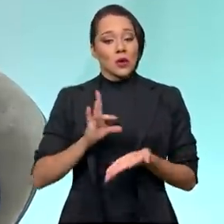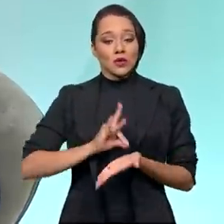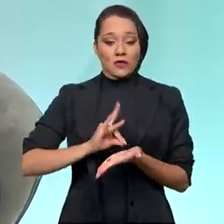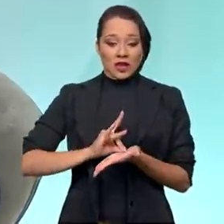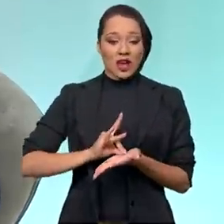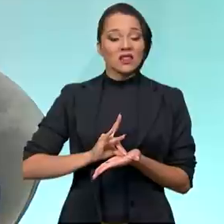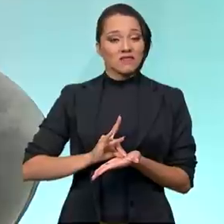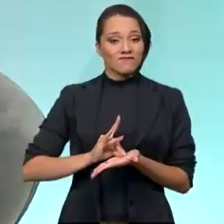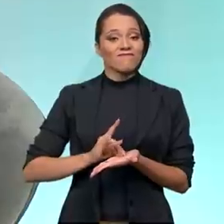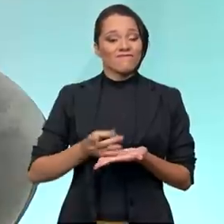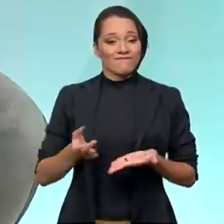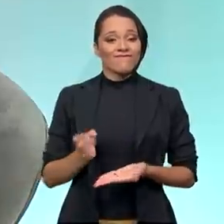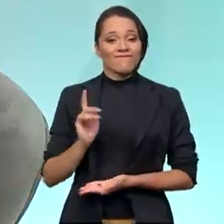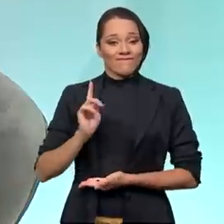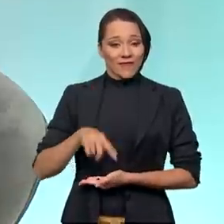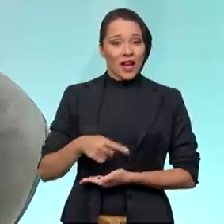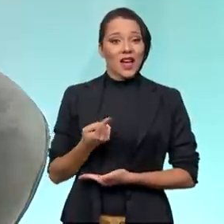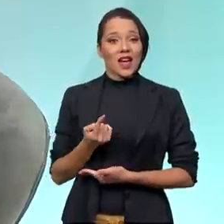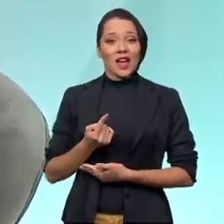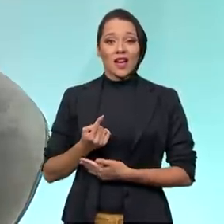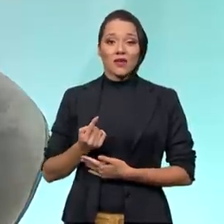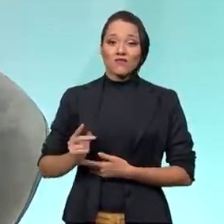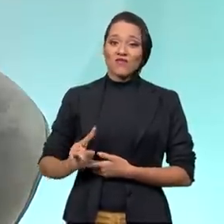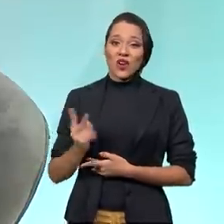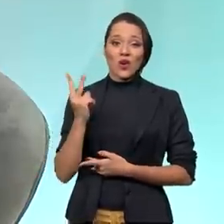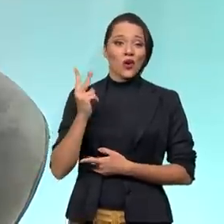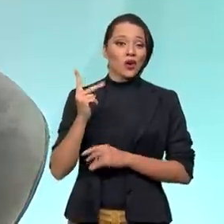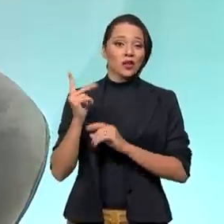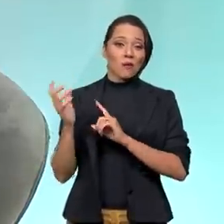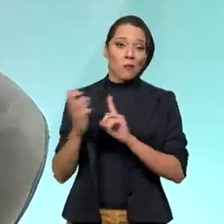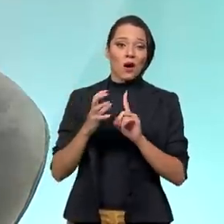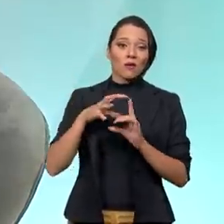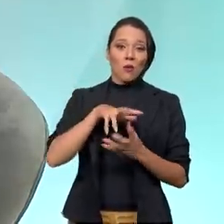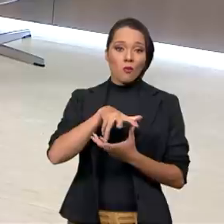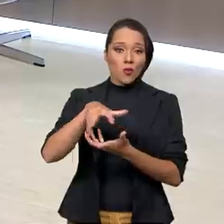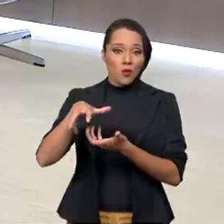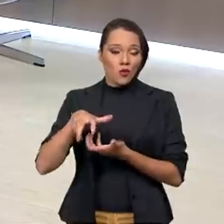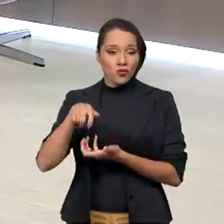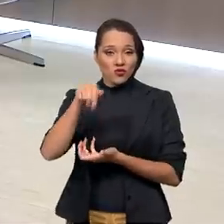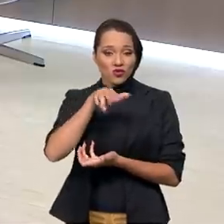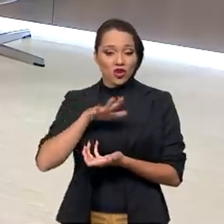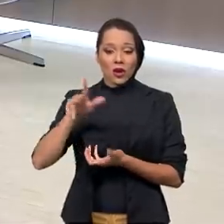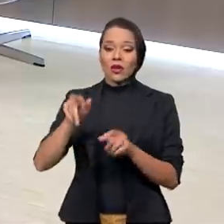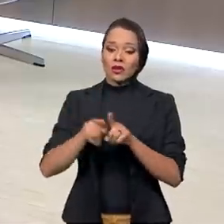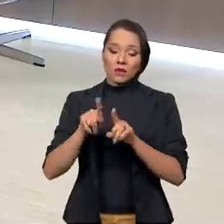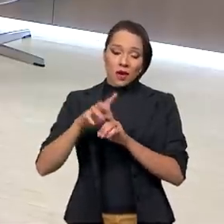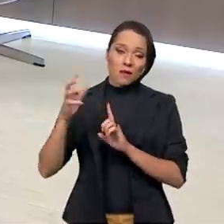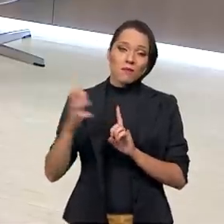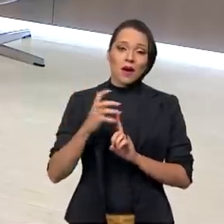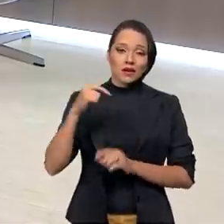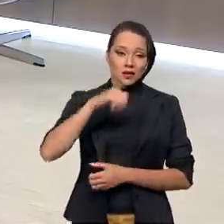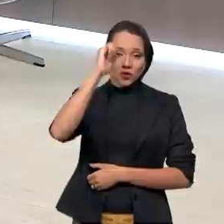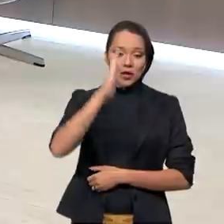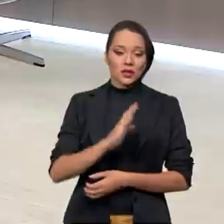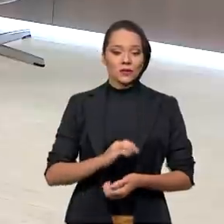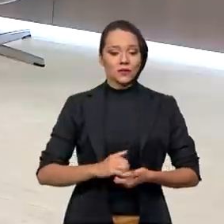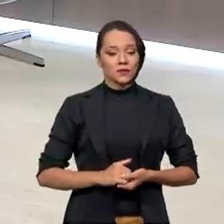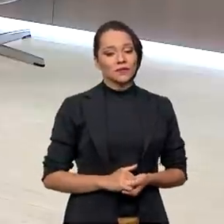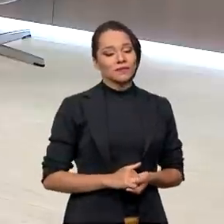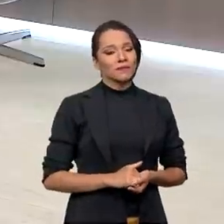é uma questão que vem impactando o mundo de uma maneira geral e impacta também o nosso país.